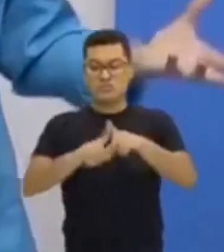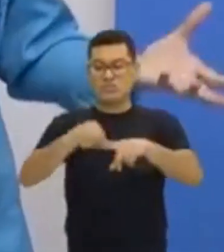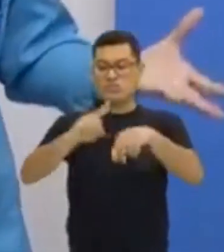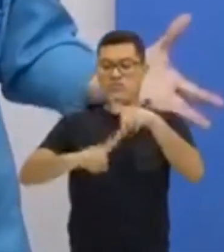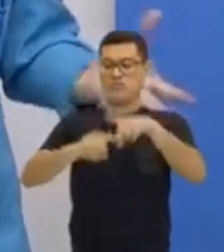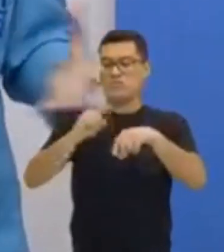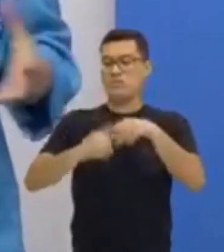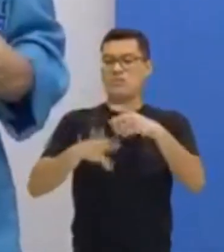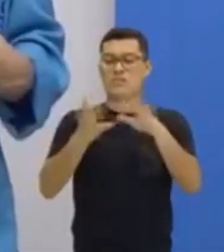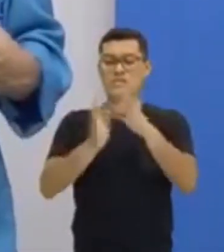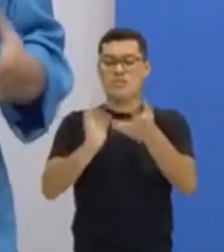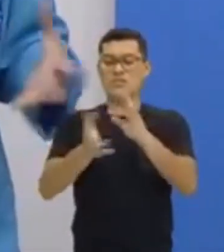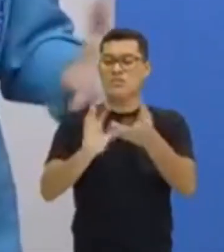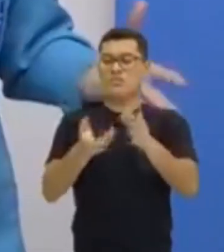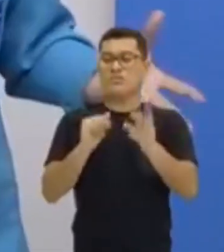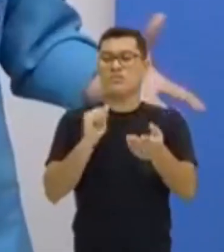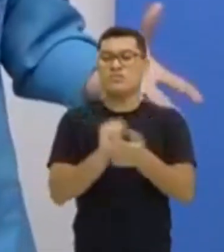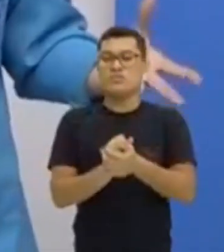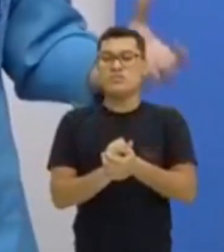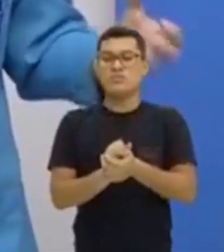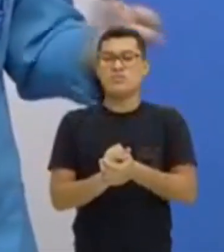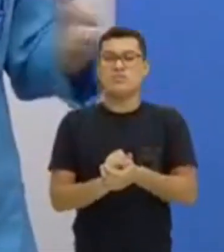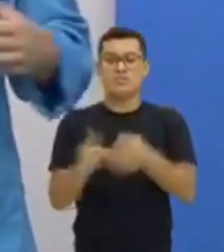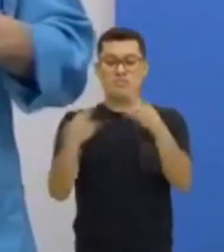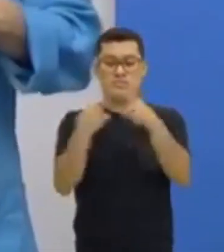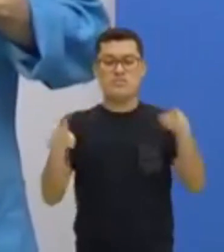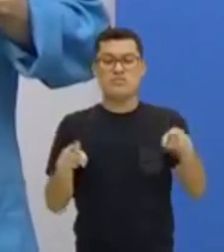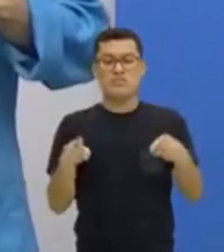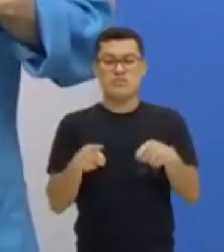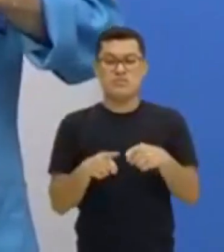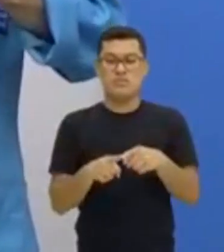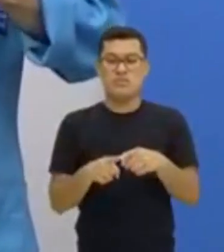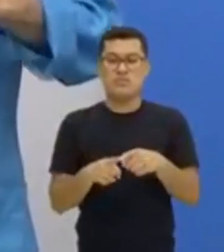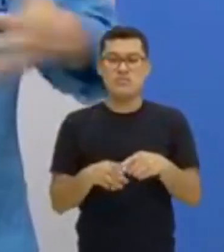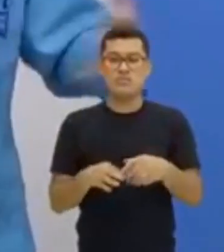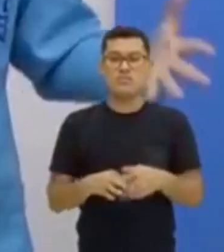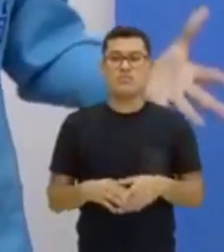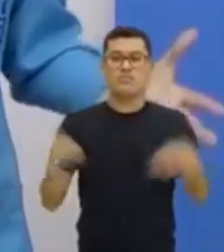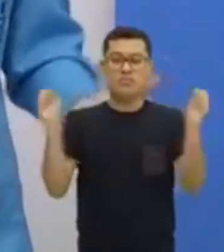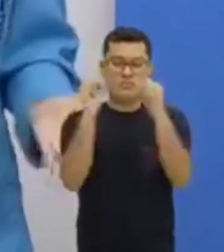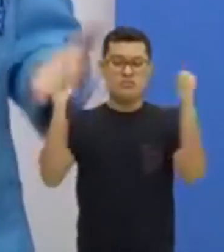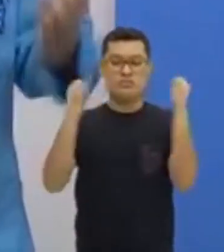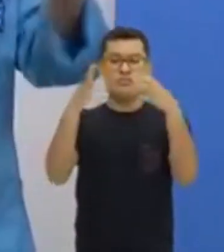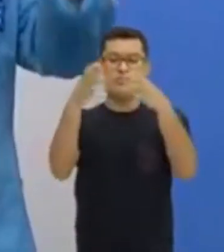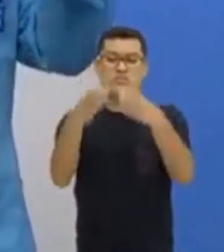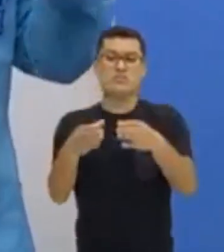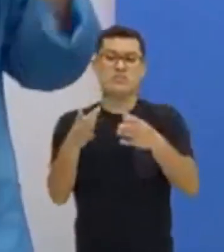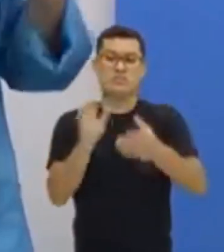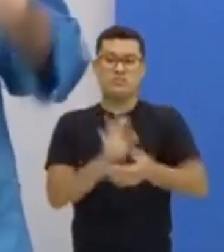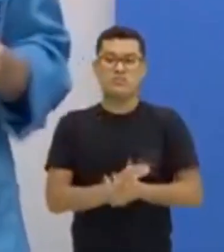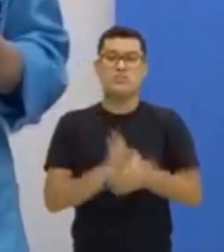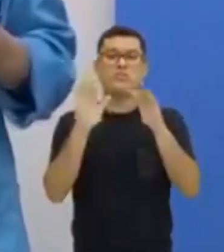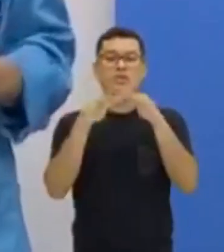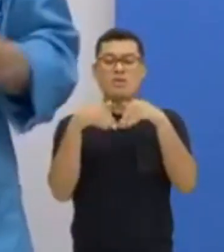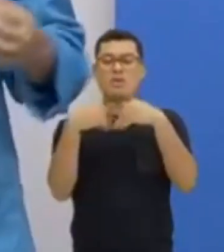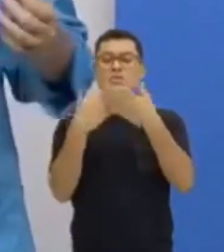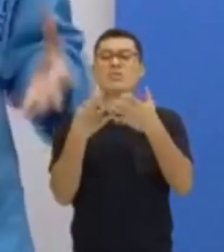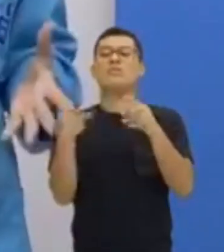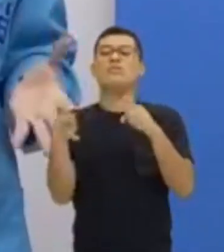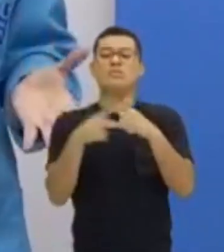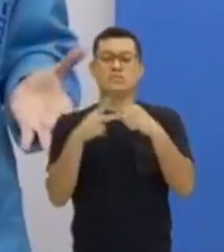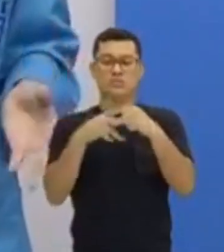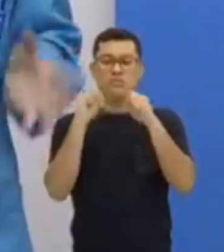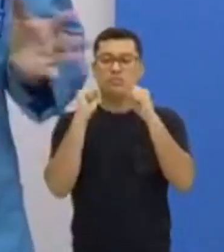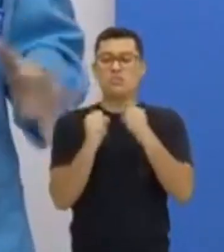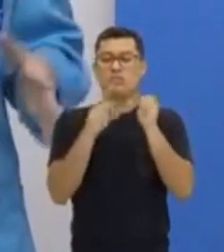for uma bola, se for um ginásio, se for um lugar, qual é o pronome que pode